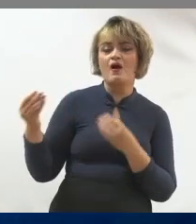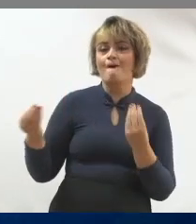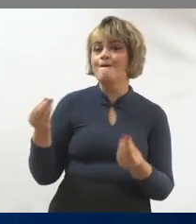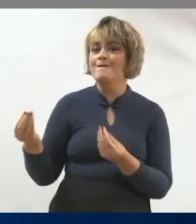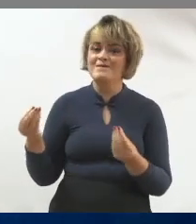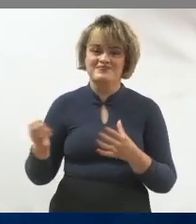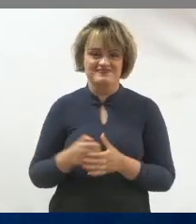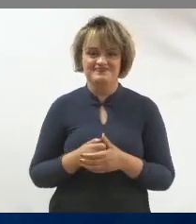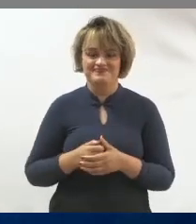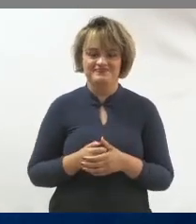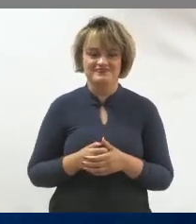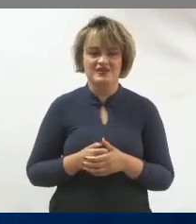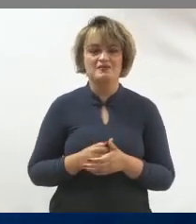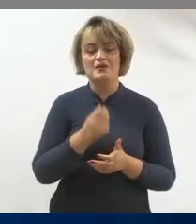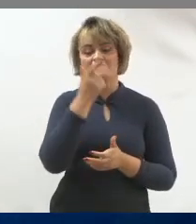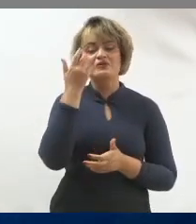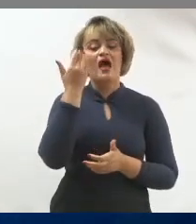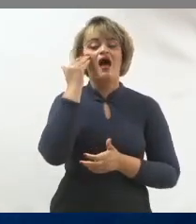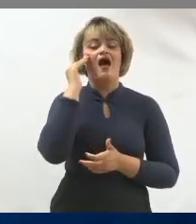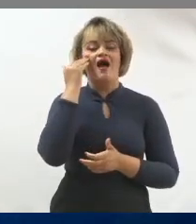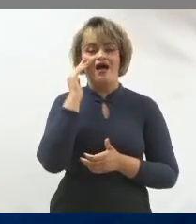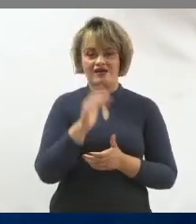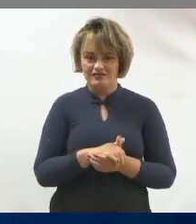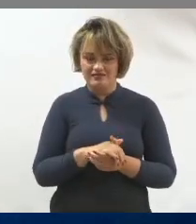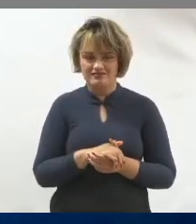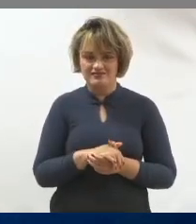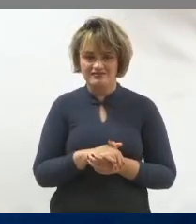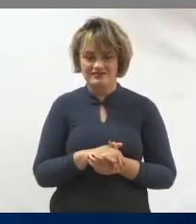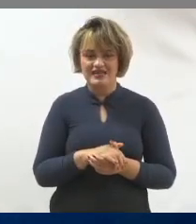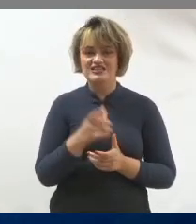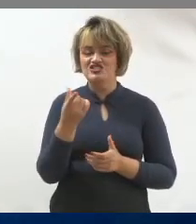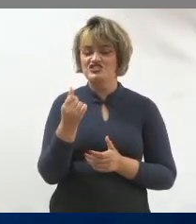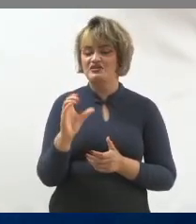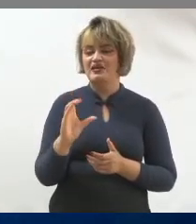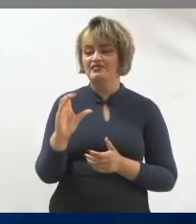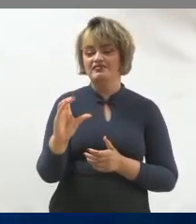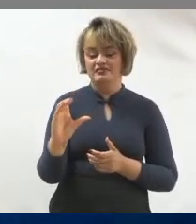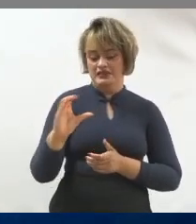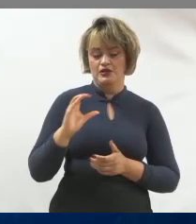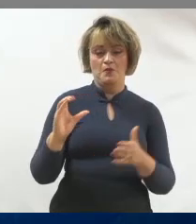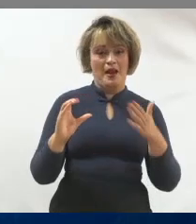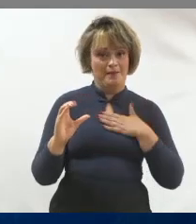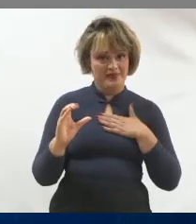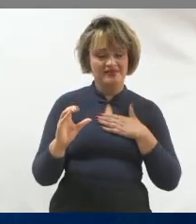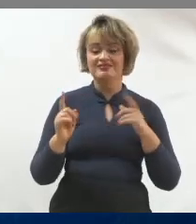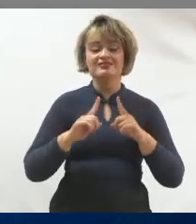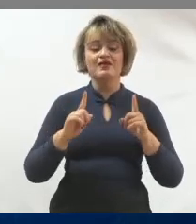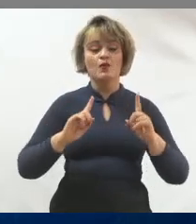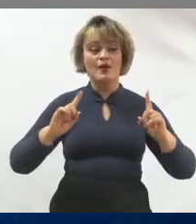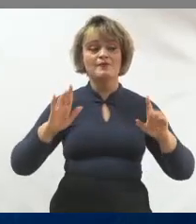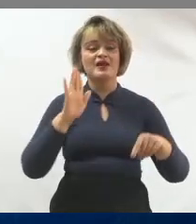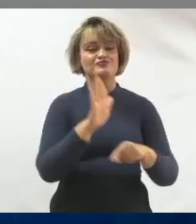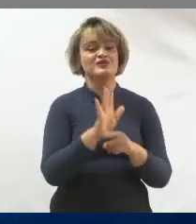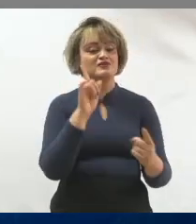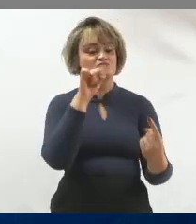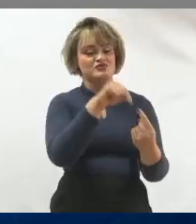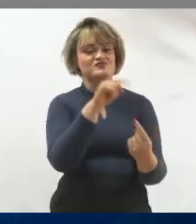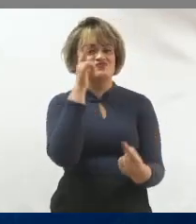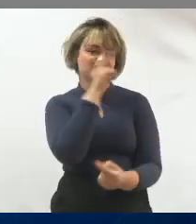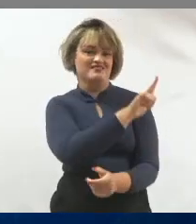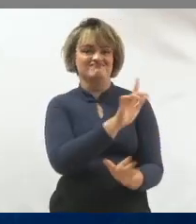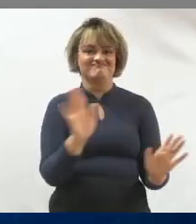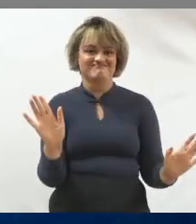campanha, para a pessoa entender que ela não está dando dinheiro para você, e sim para a causa que você representa.